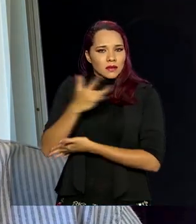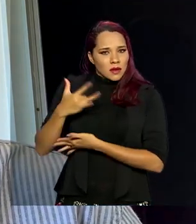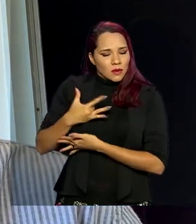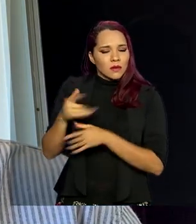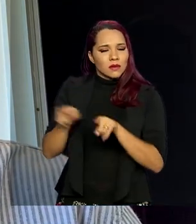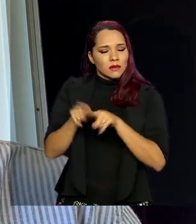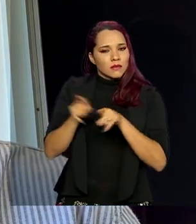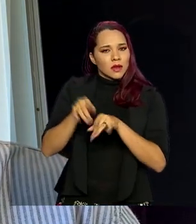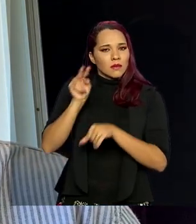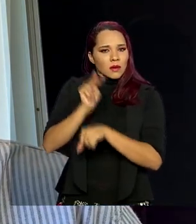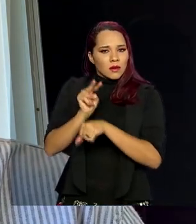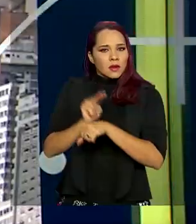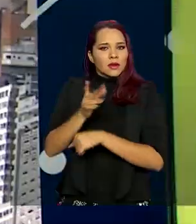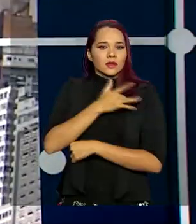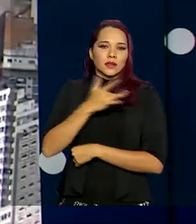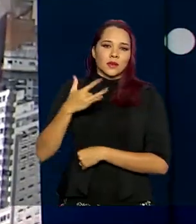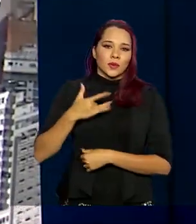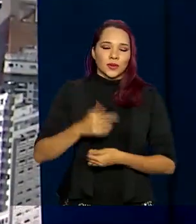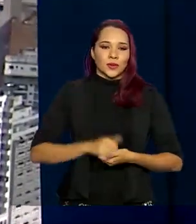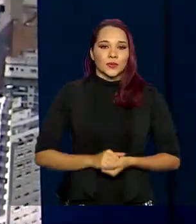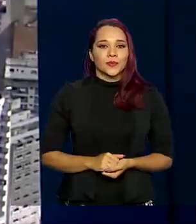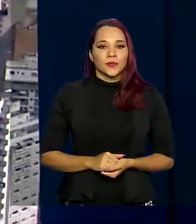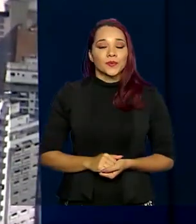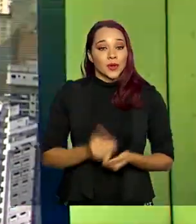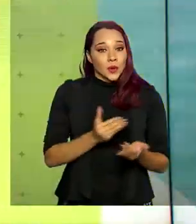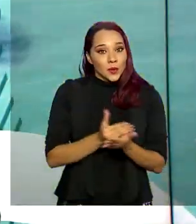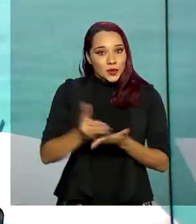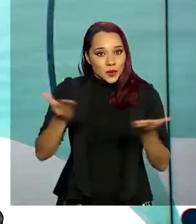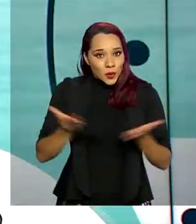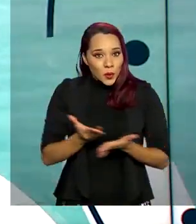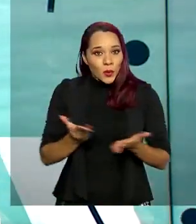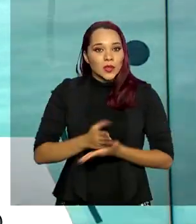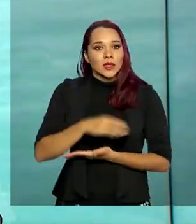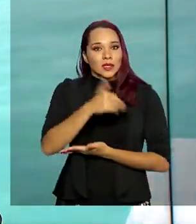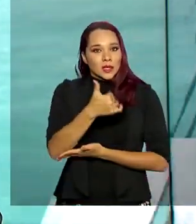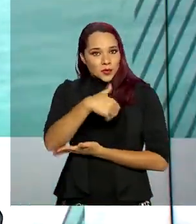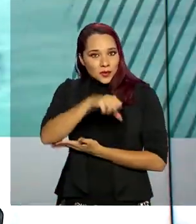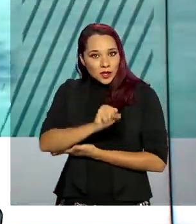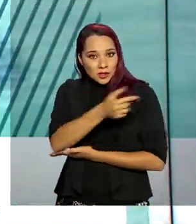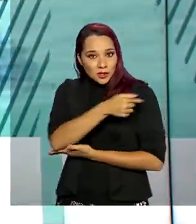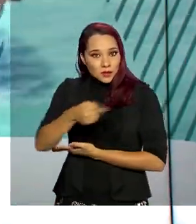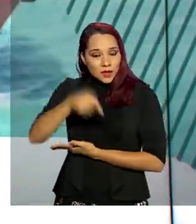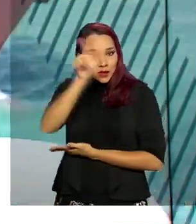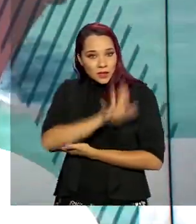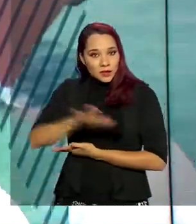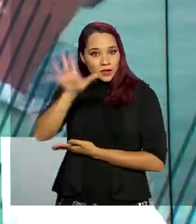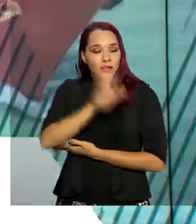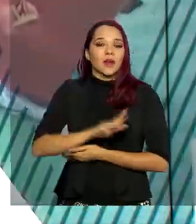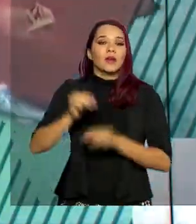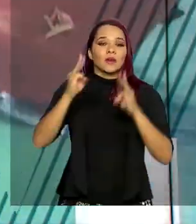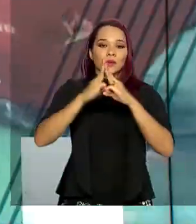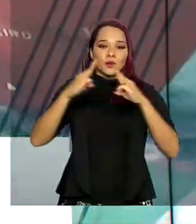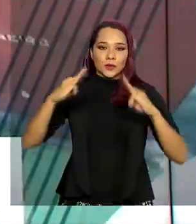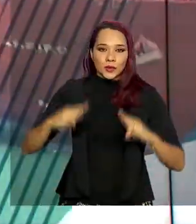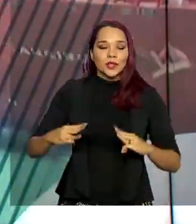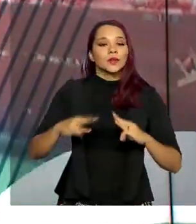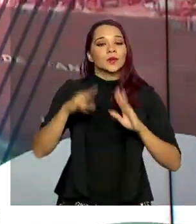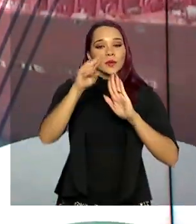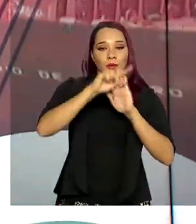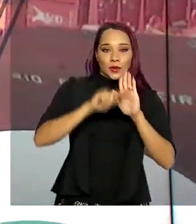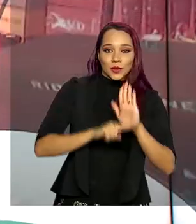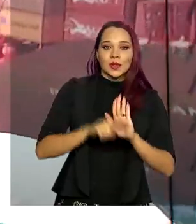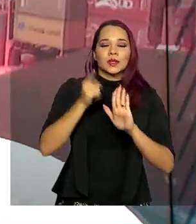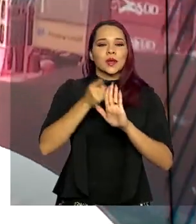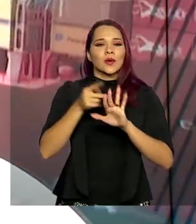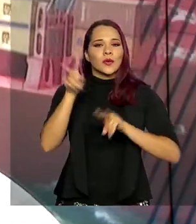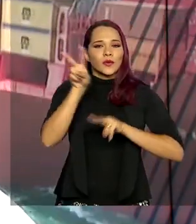prevenção à saúde. Começou hoje a 18ª Semana Nacional dos Museus, com programações